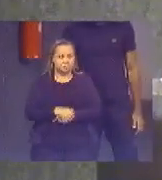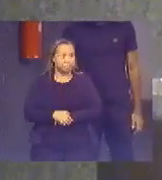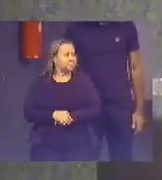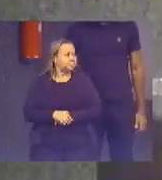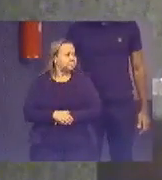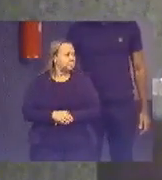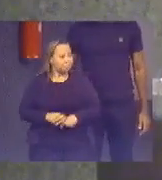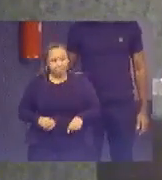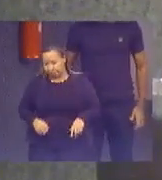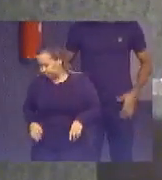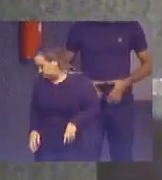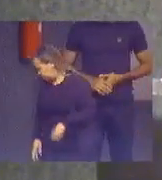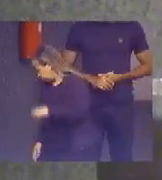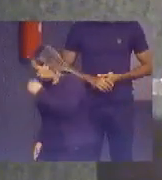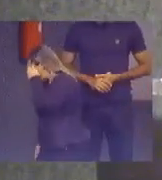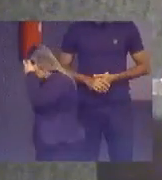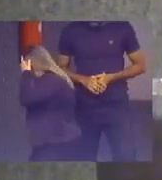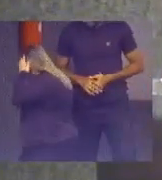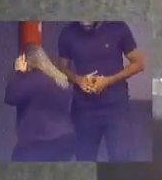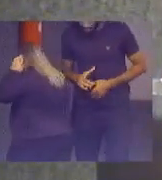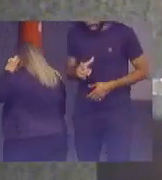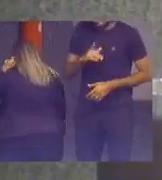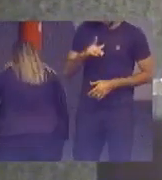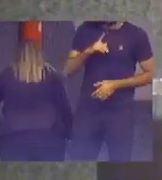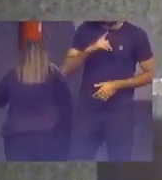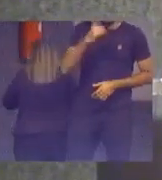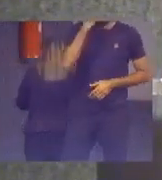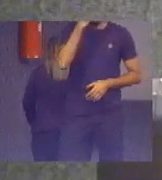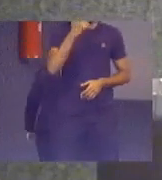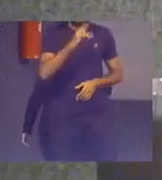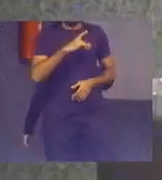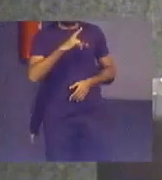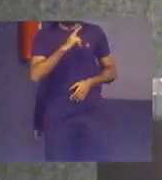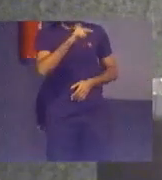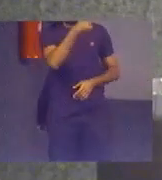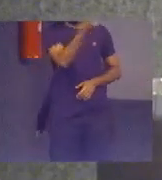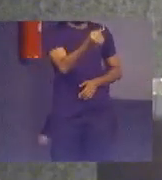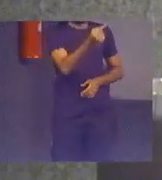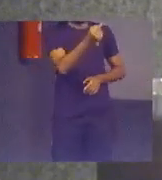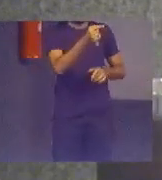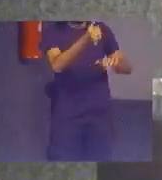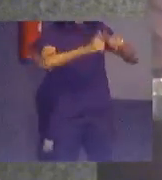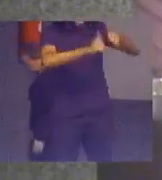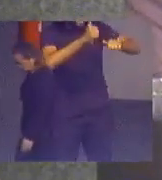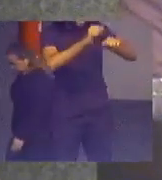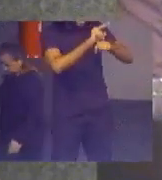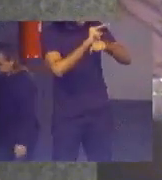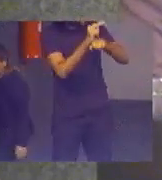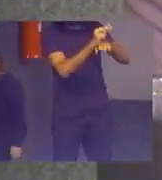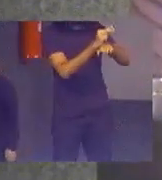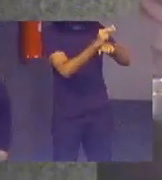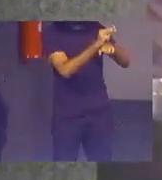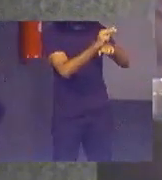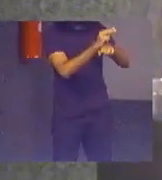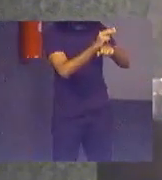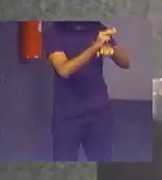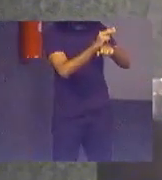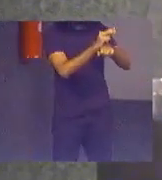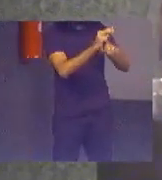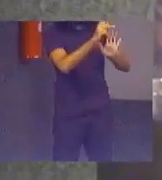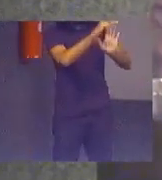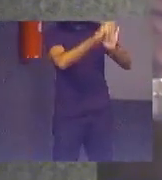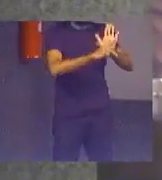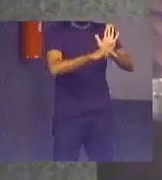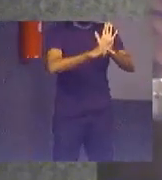Existe previsão de realização de outras auditorias em sequência a esse projeto piloto? Como eu falei anteriormente, há uma